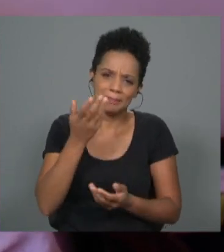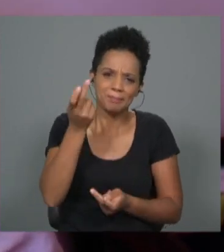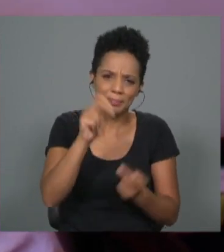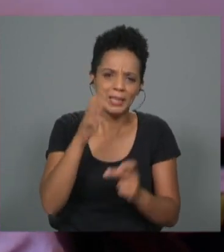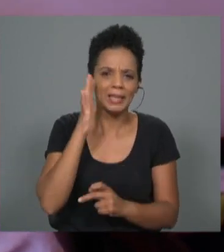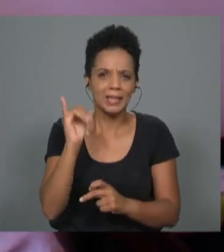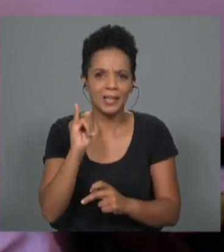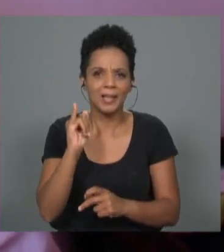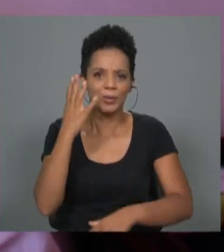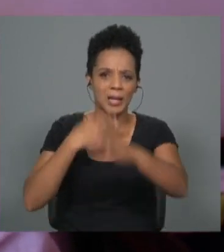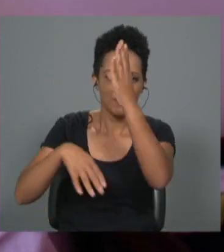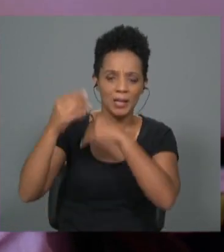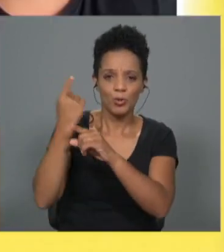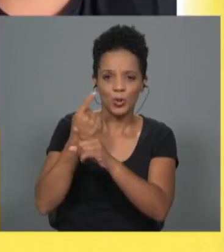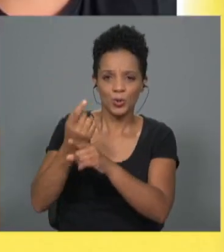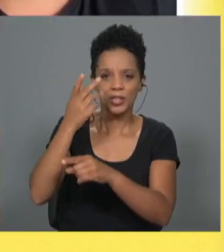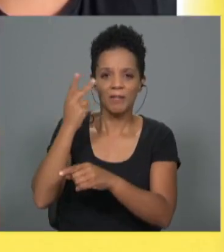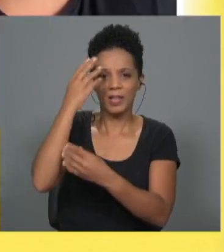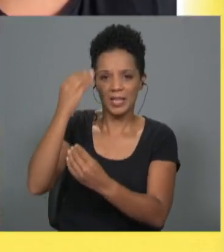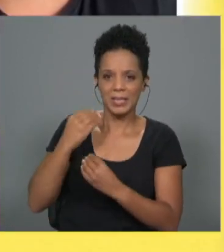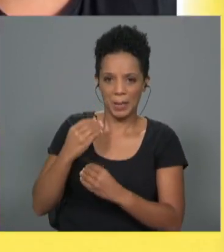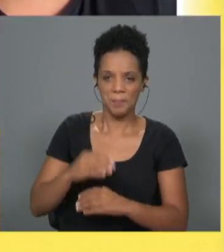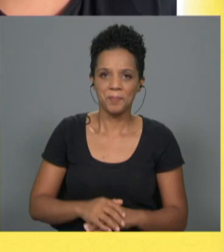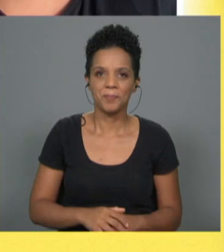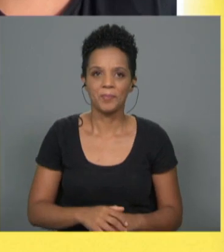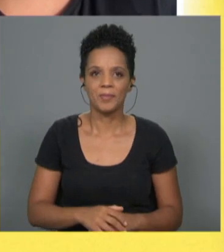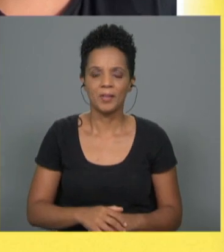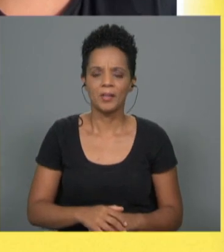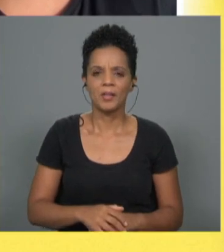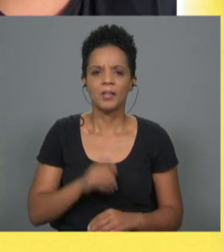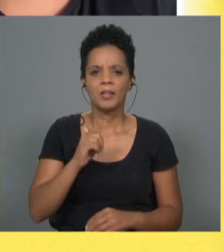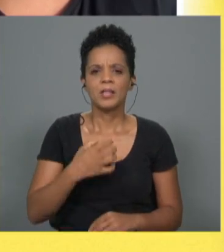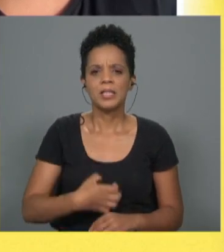aprendendo com as lições. Joana, sente-te que é dona do seu tempo?